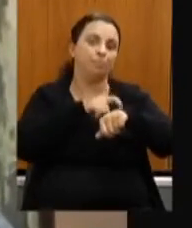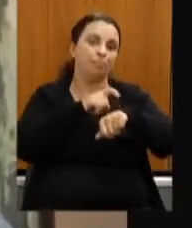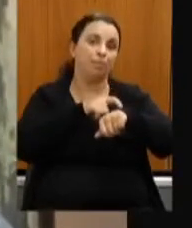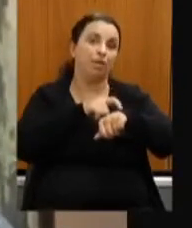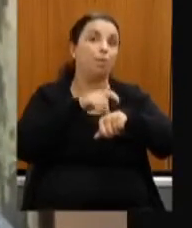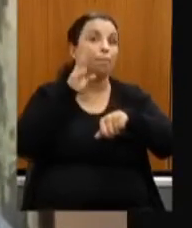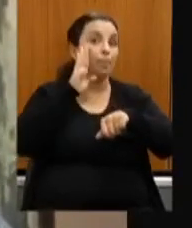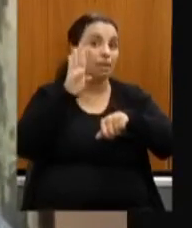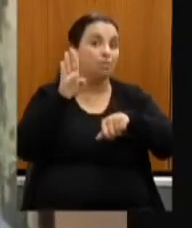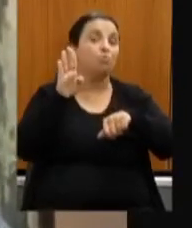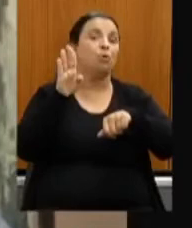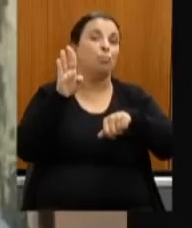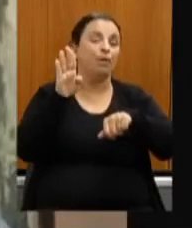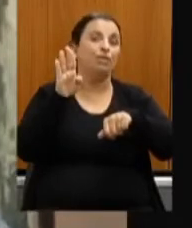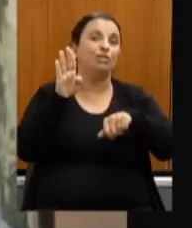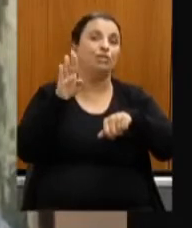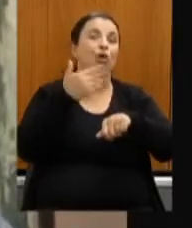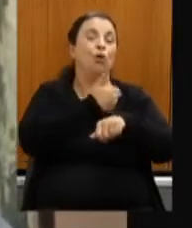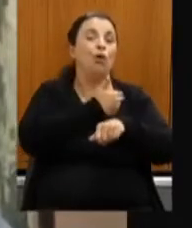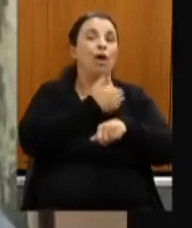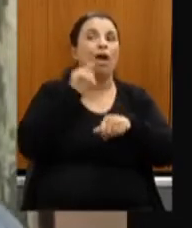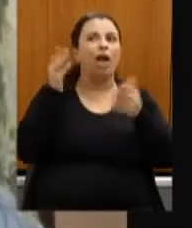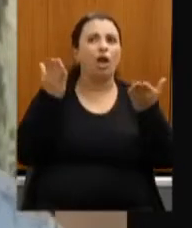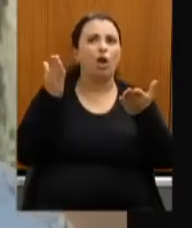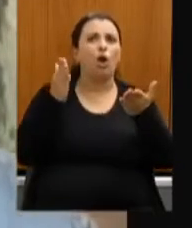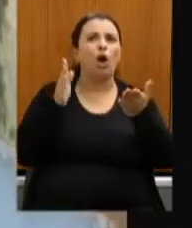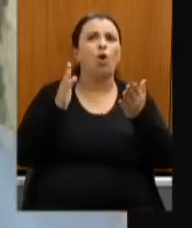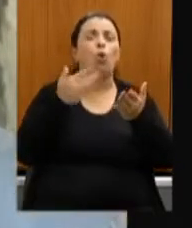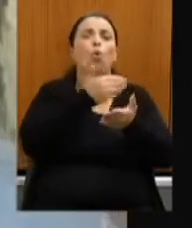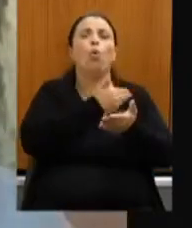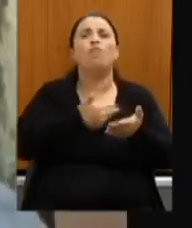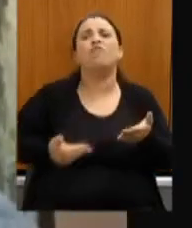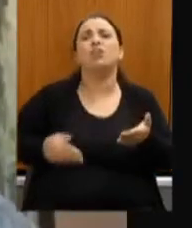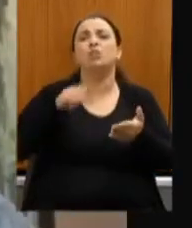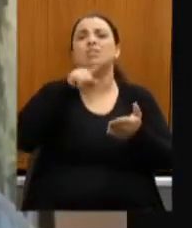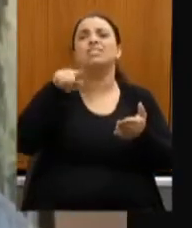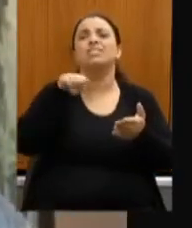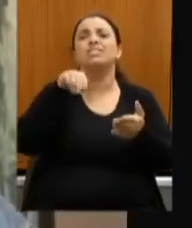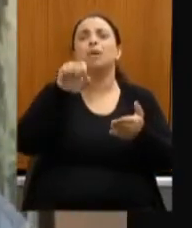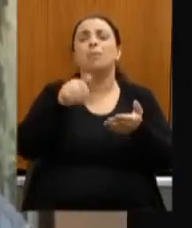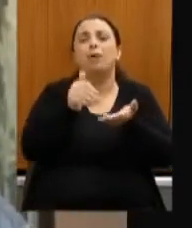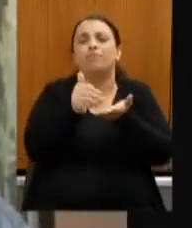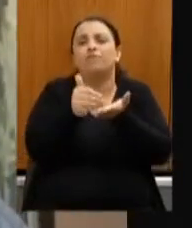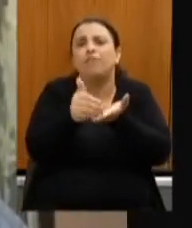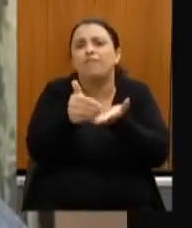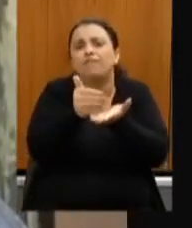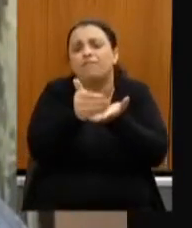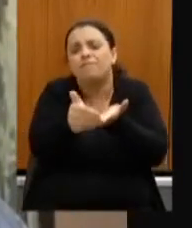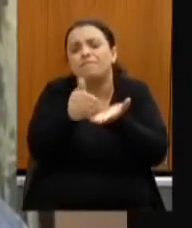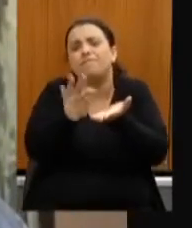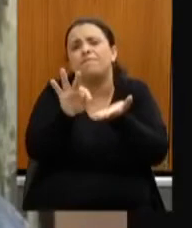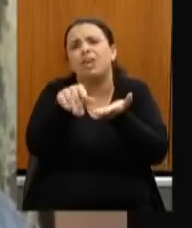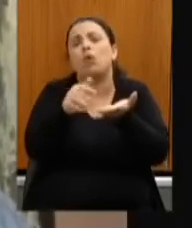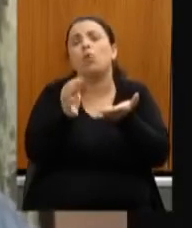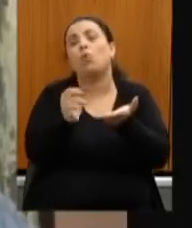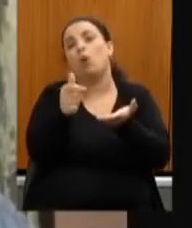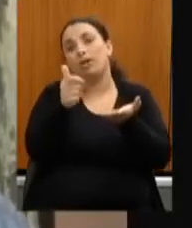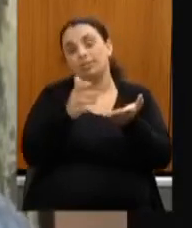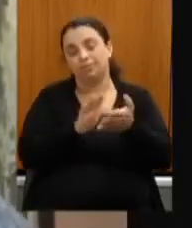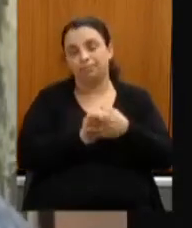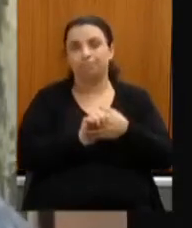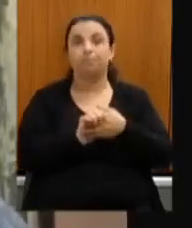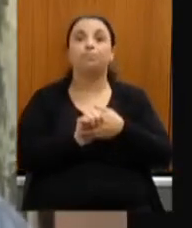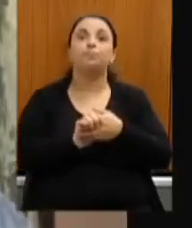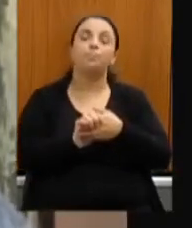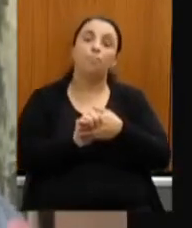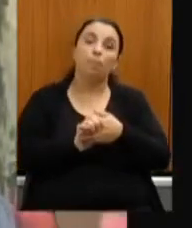finalzinho de governo Zema porque praticamente a metade já se foi embora mas eu queria secretário primeiro eu